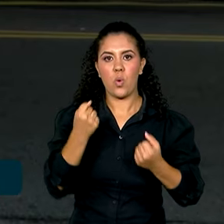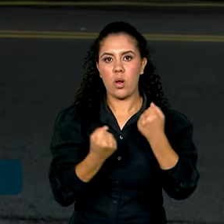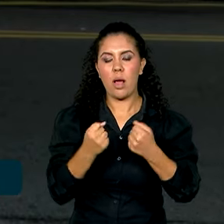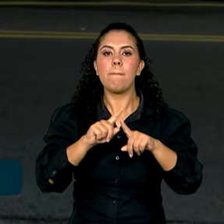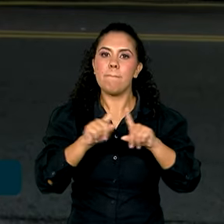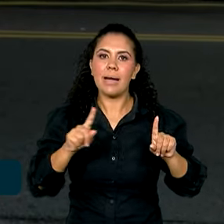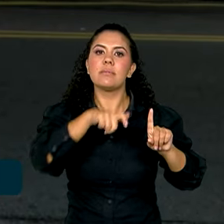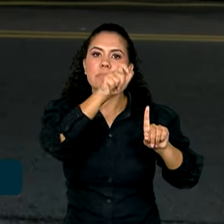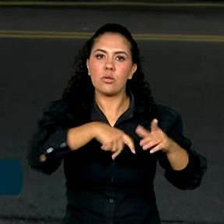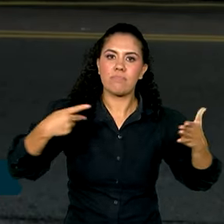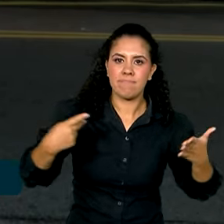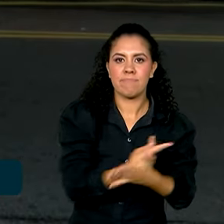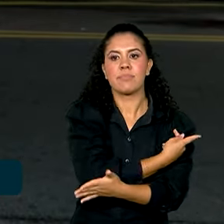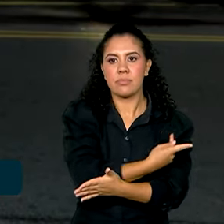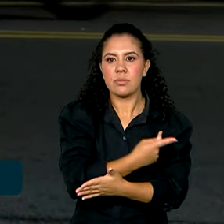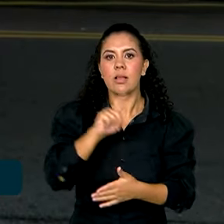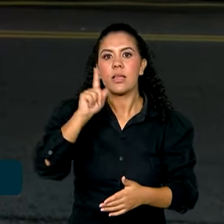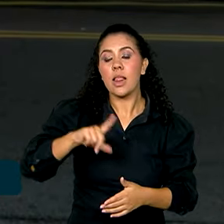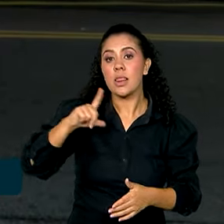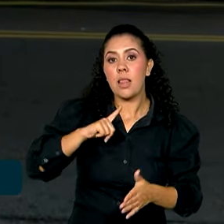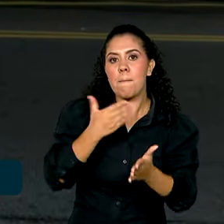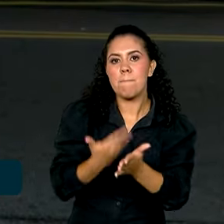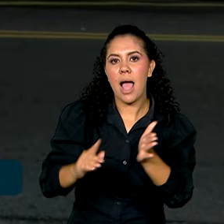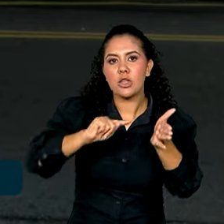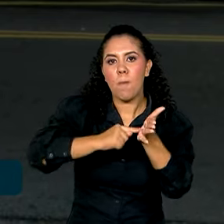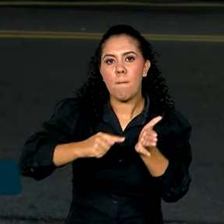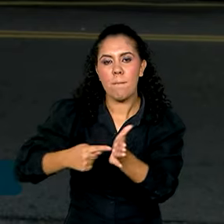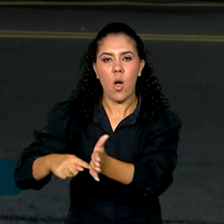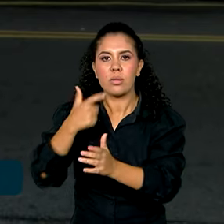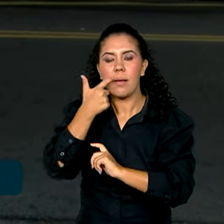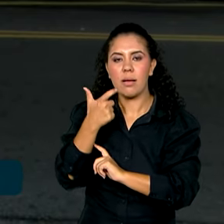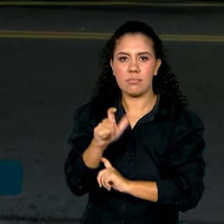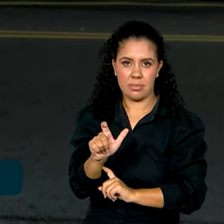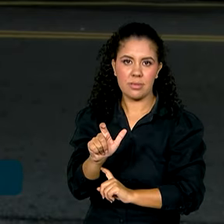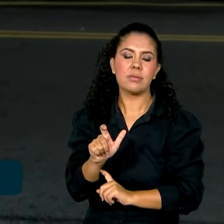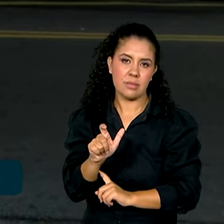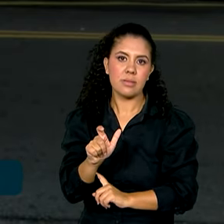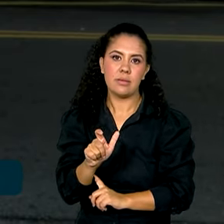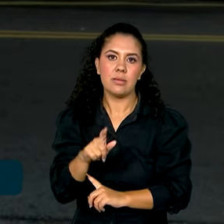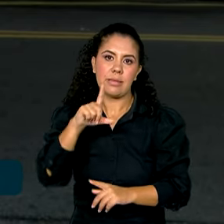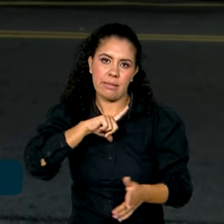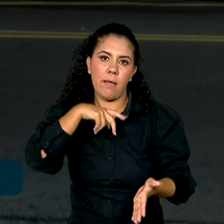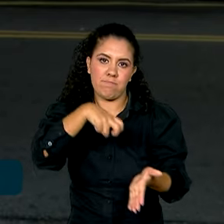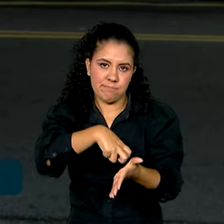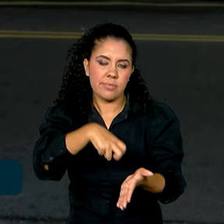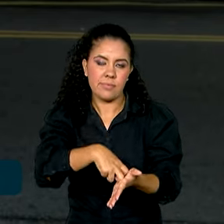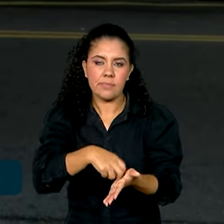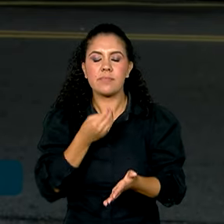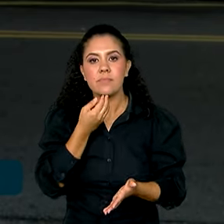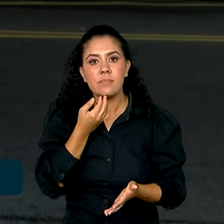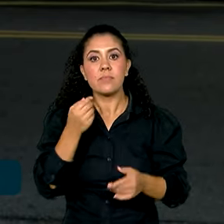do veículo que também perde os pontos na CNH, que são correspondentes à penalidade. E